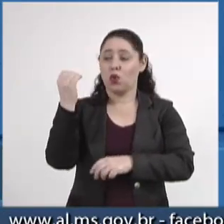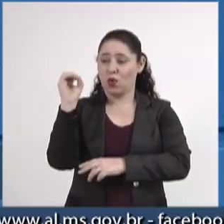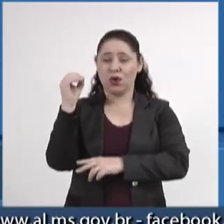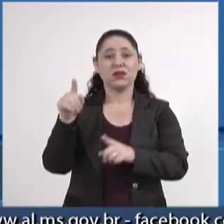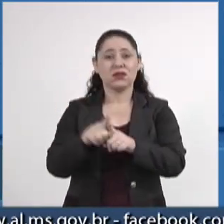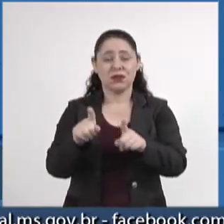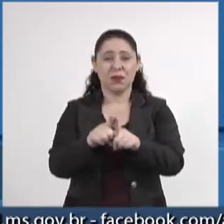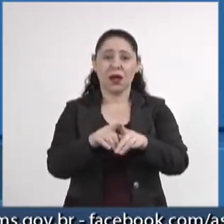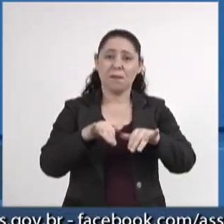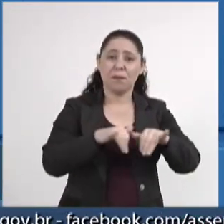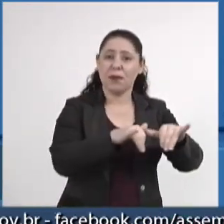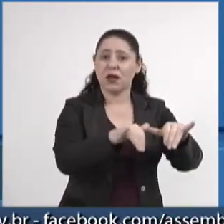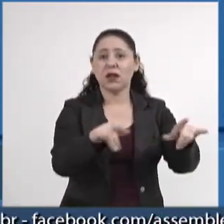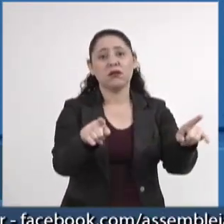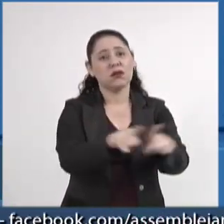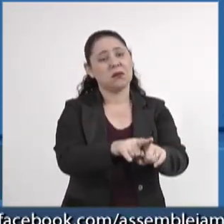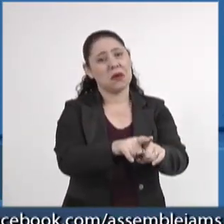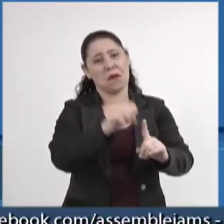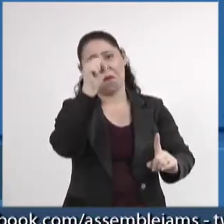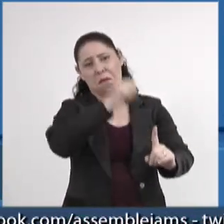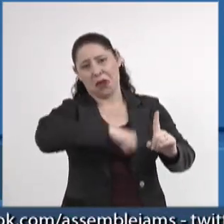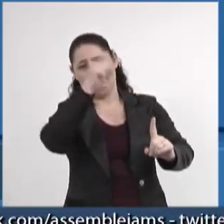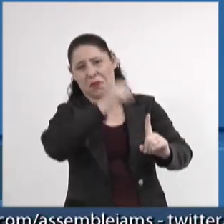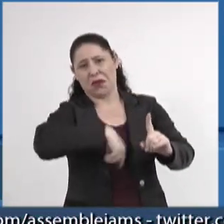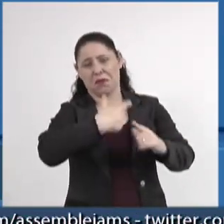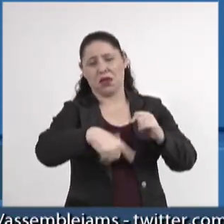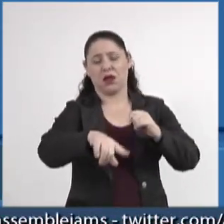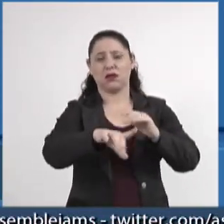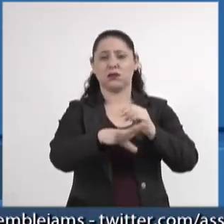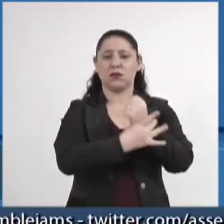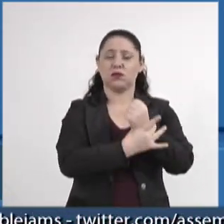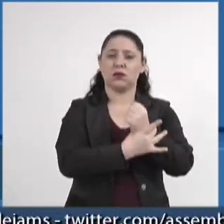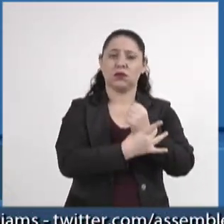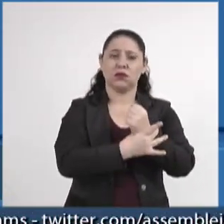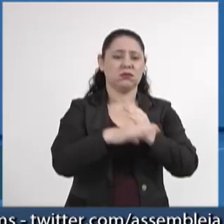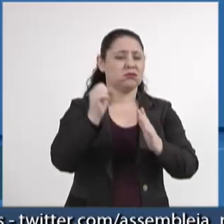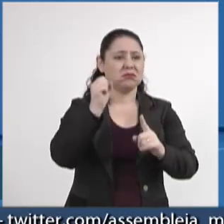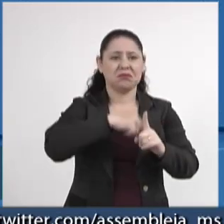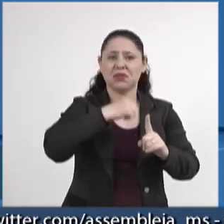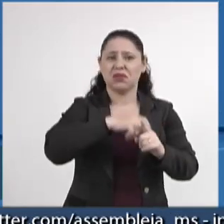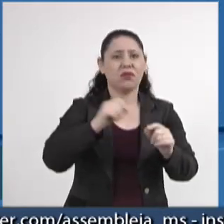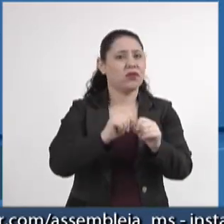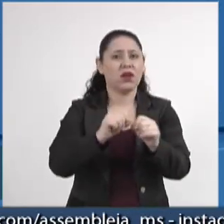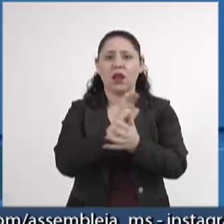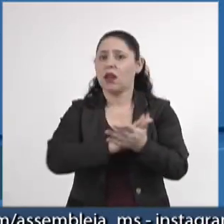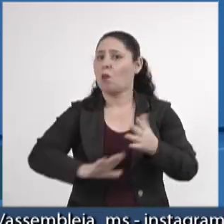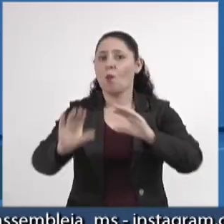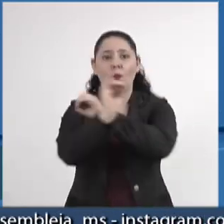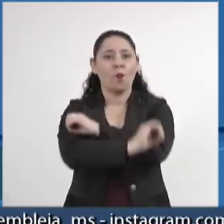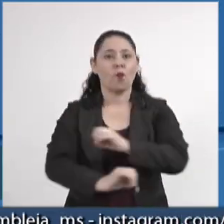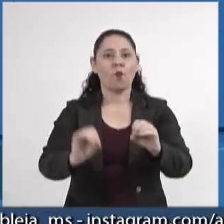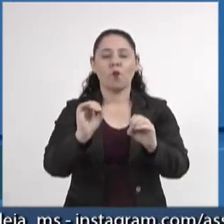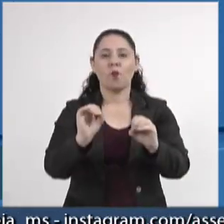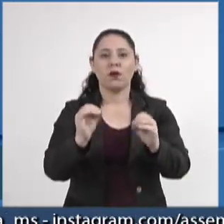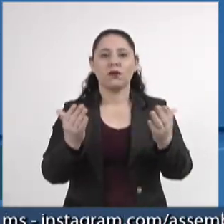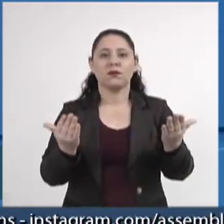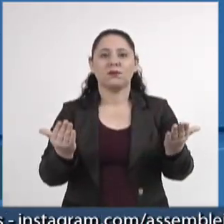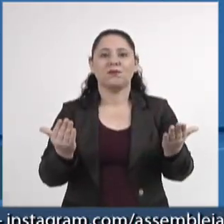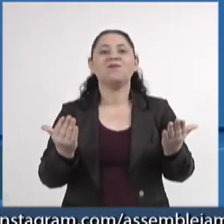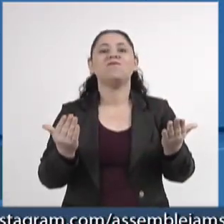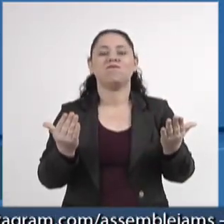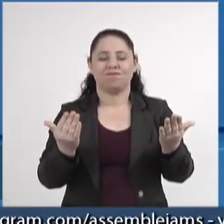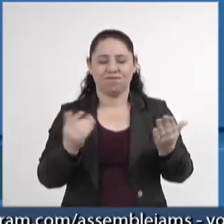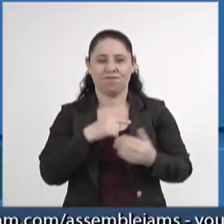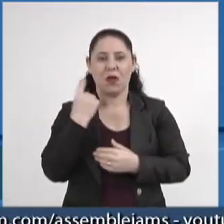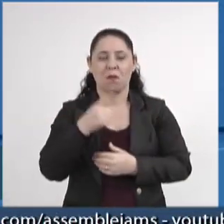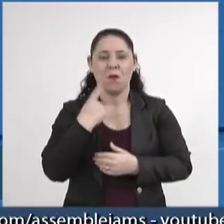Sul, dentro de supermercado, também morto por seguranças, que não tinha feito absolutamente nada. Aquele que